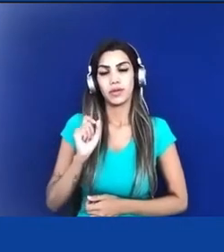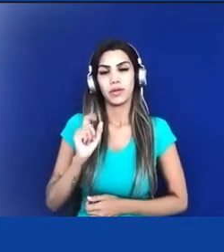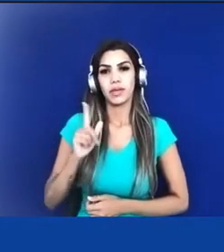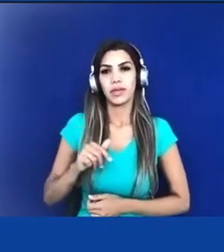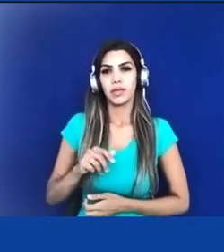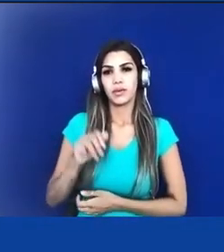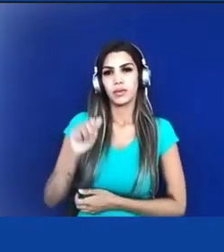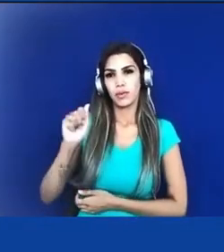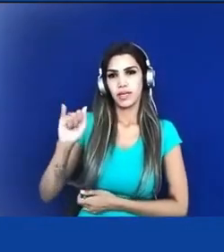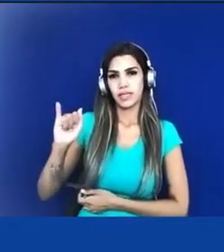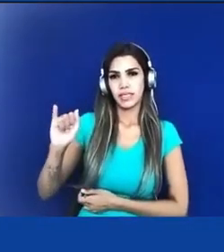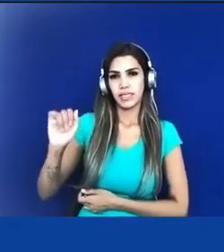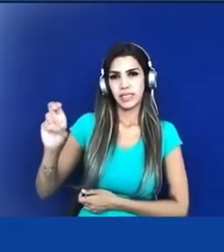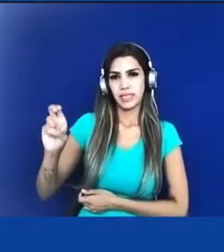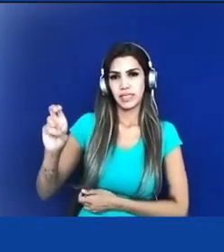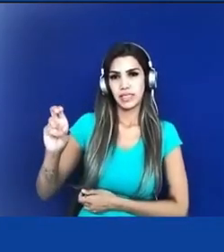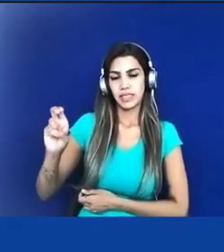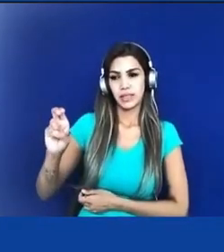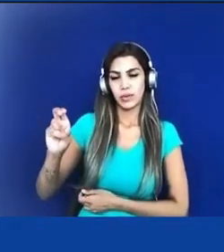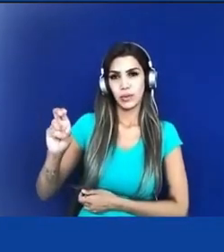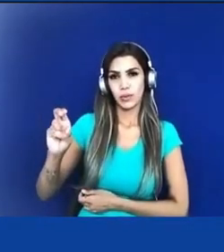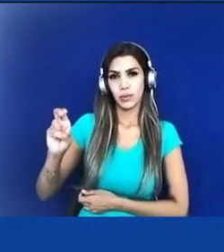do AI-5 nas mãos do guarda da esquina.